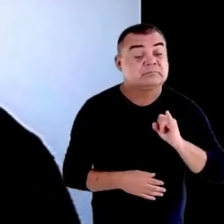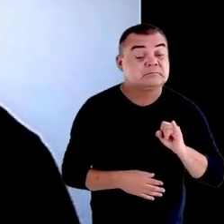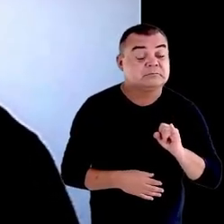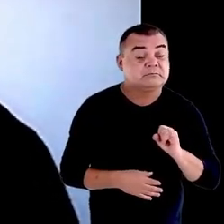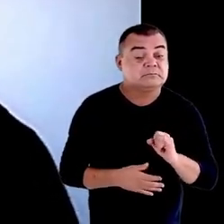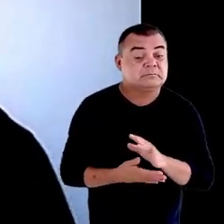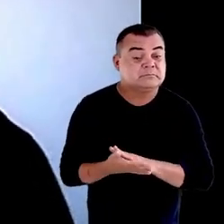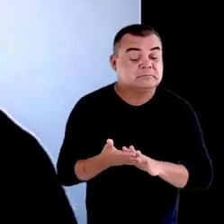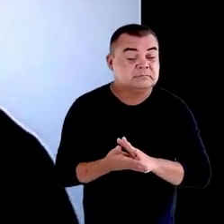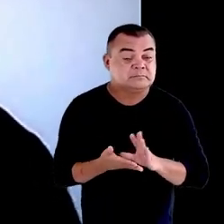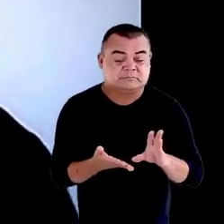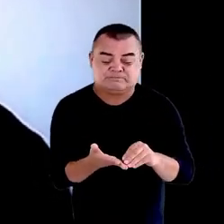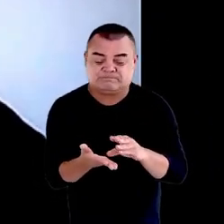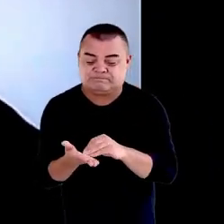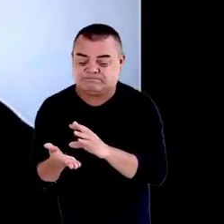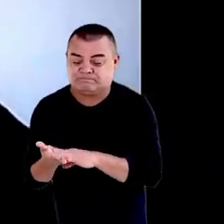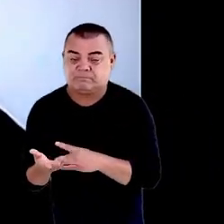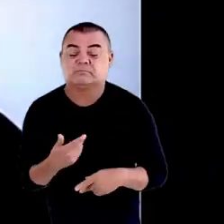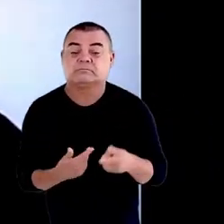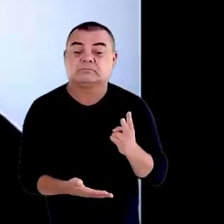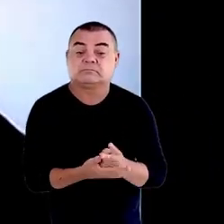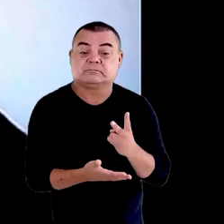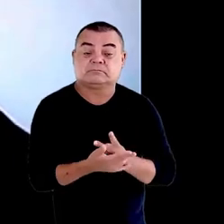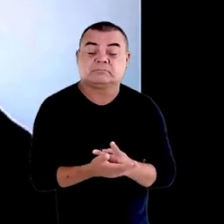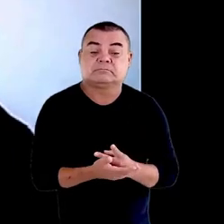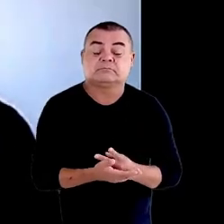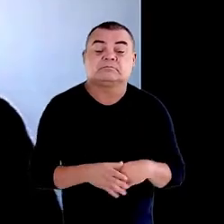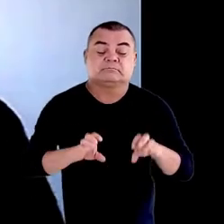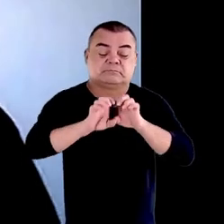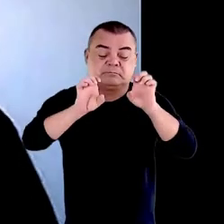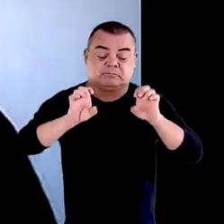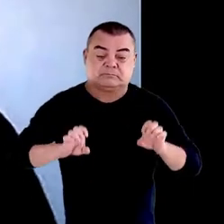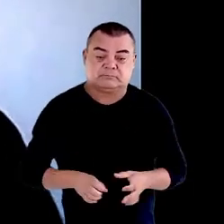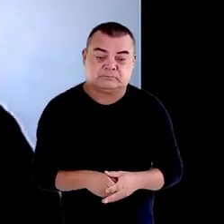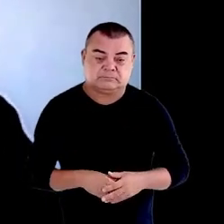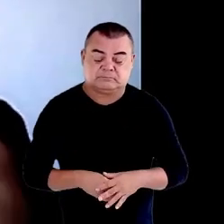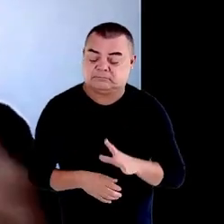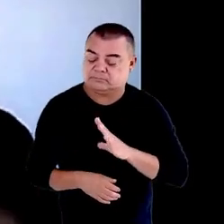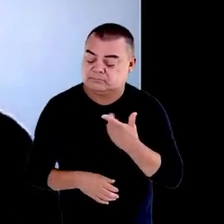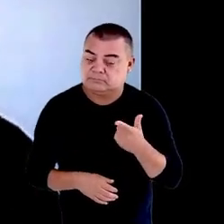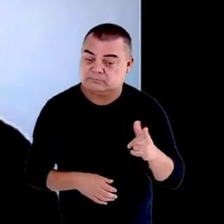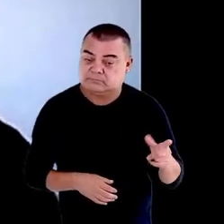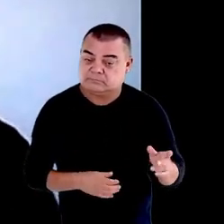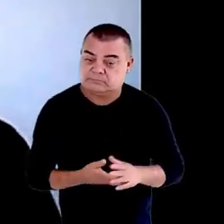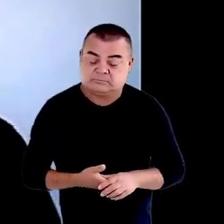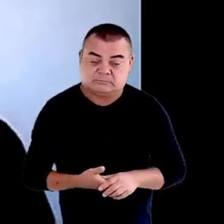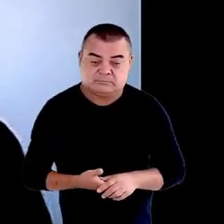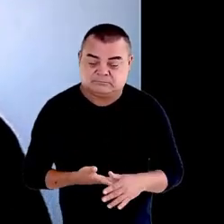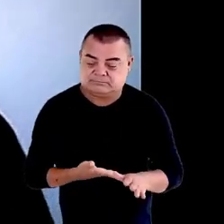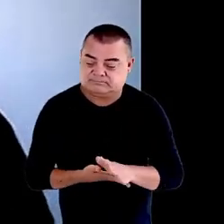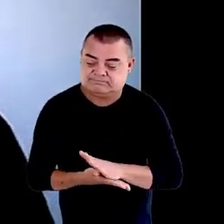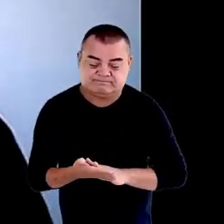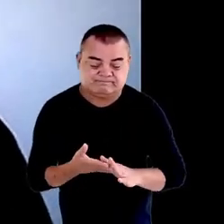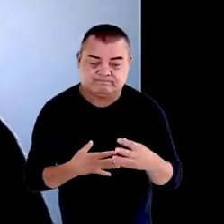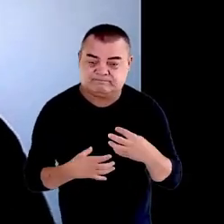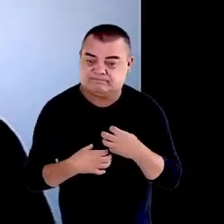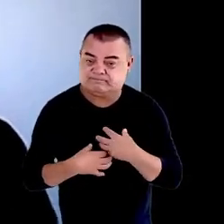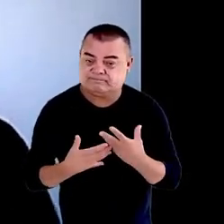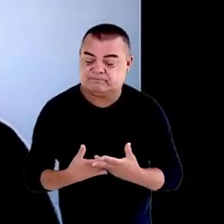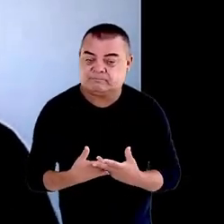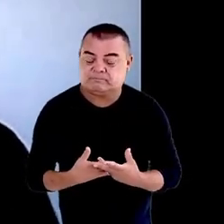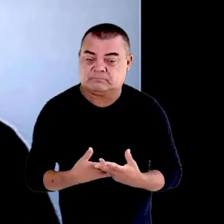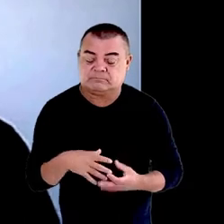consistentes, regulares, sistemáticos, não temos nenhuma condição de